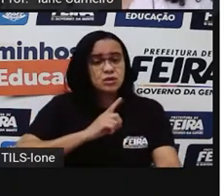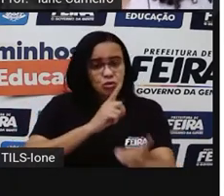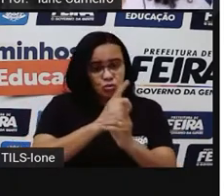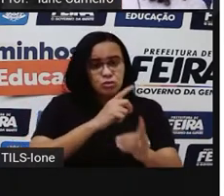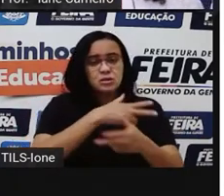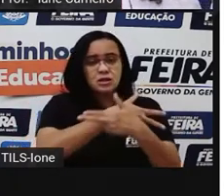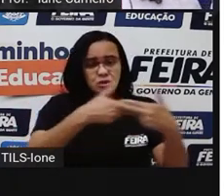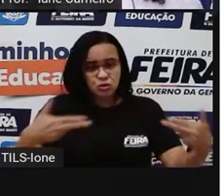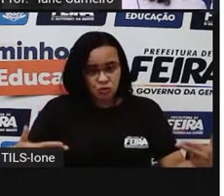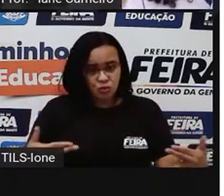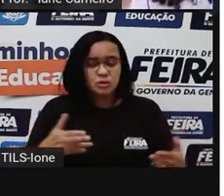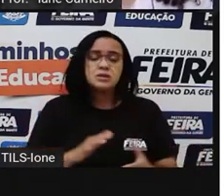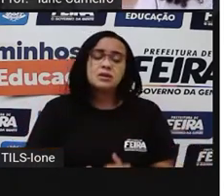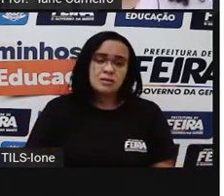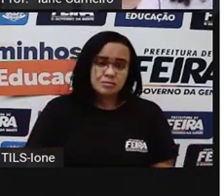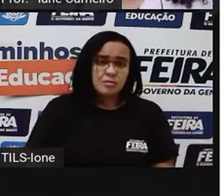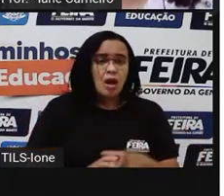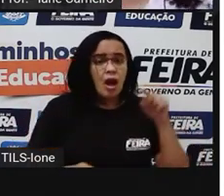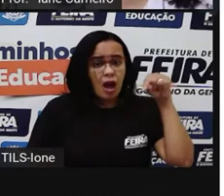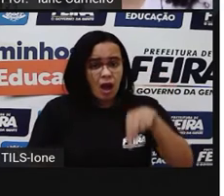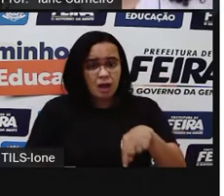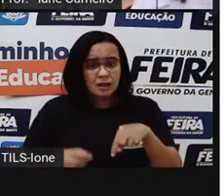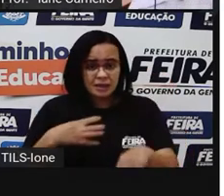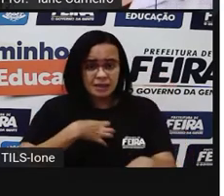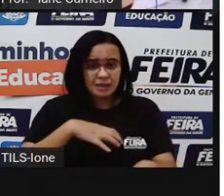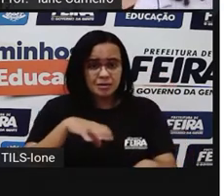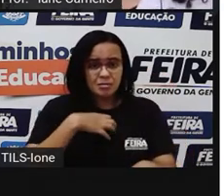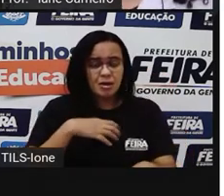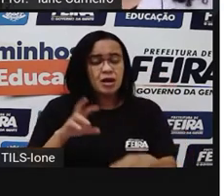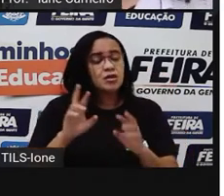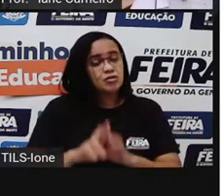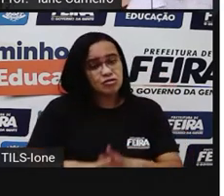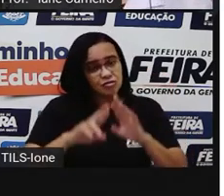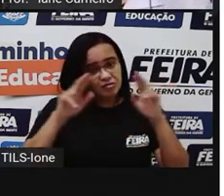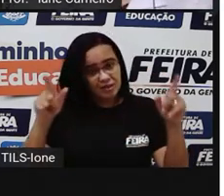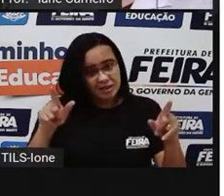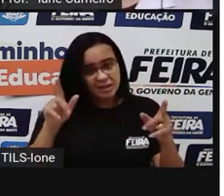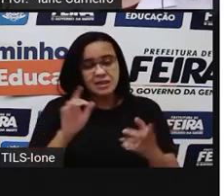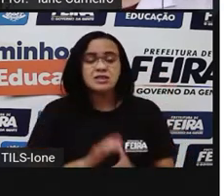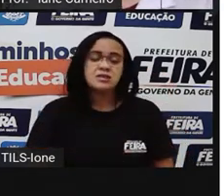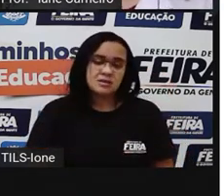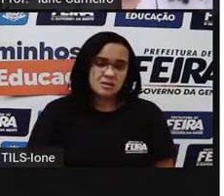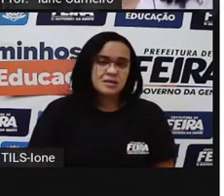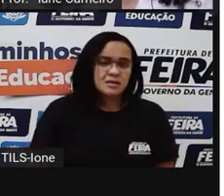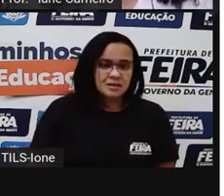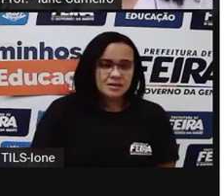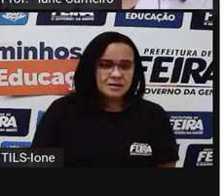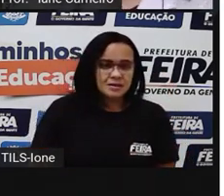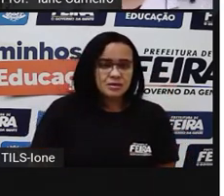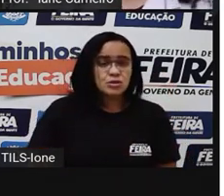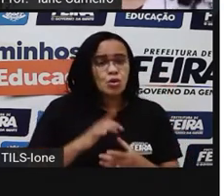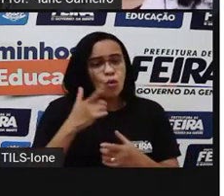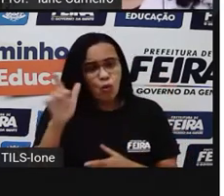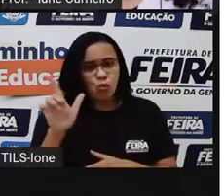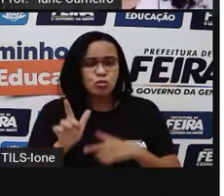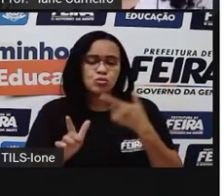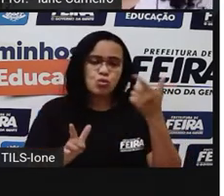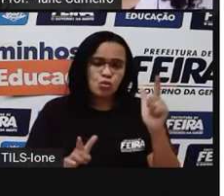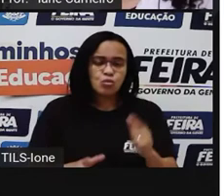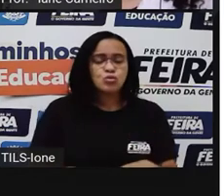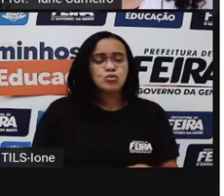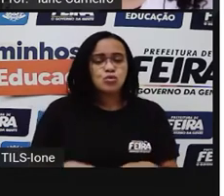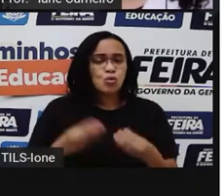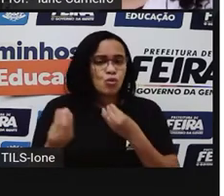descobrir. Aqui na Bahia, gente fala que é São Longuinho, né? Ou tem outras pessoas que fazem pedidos aí pra encontrar o